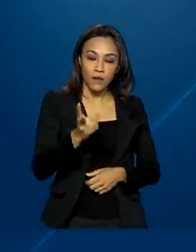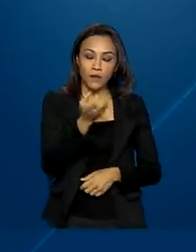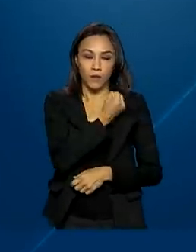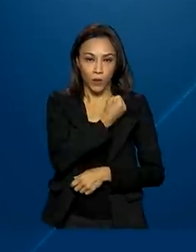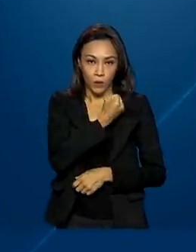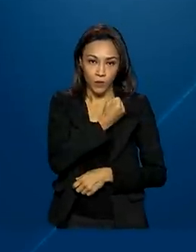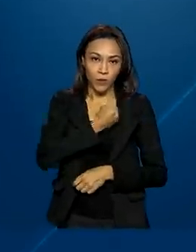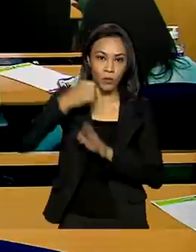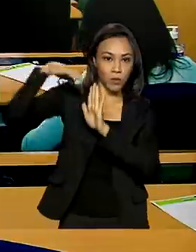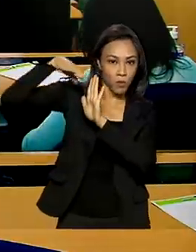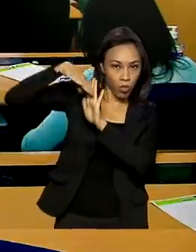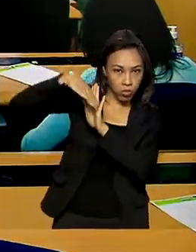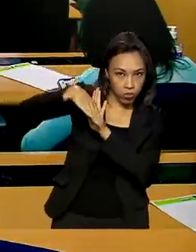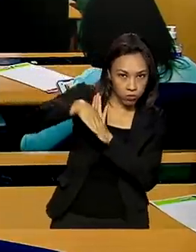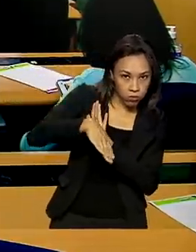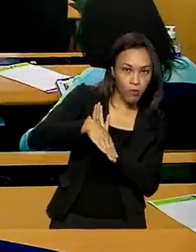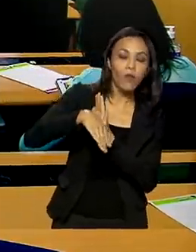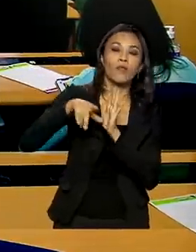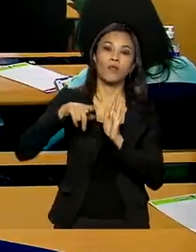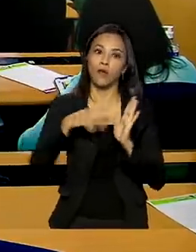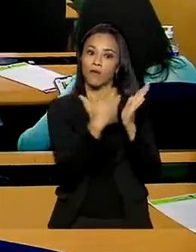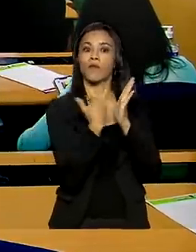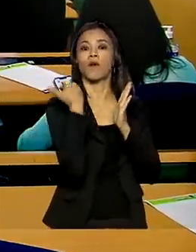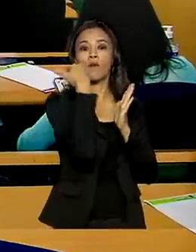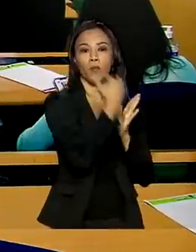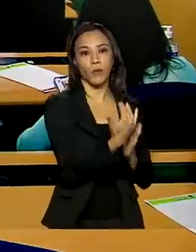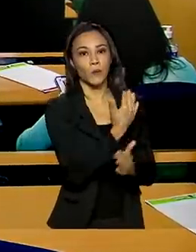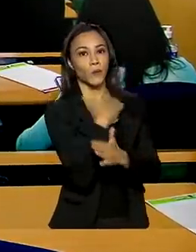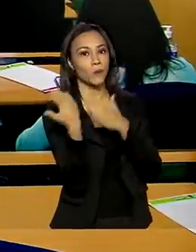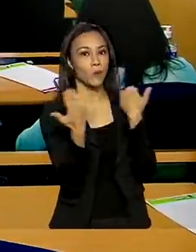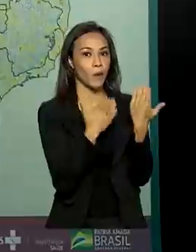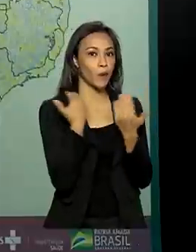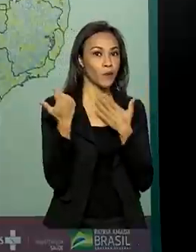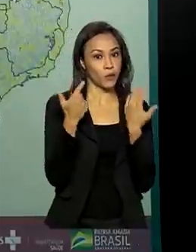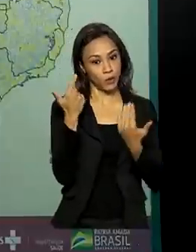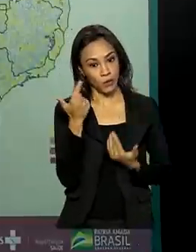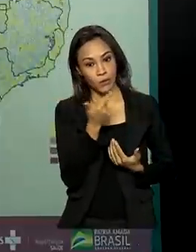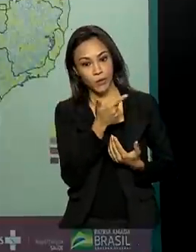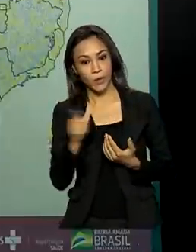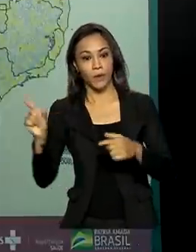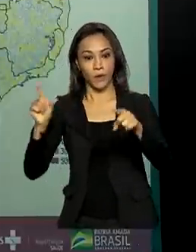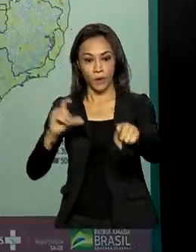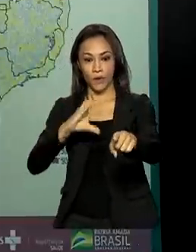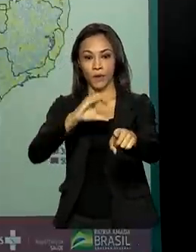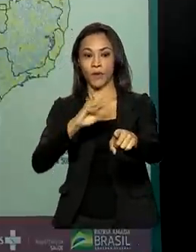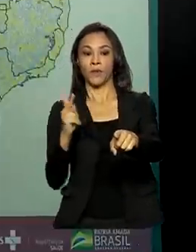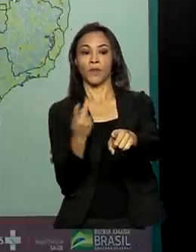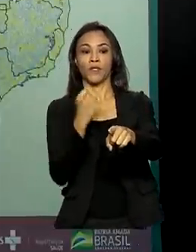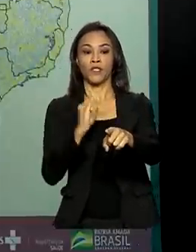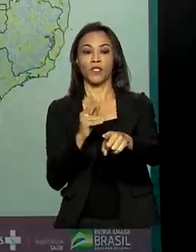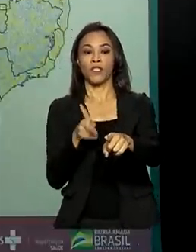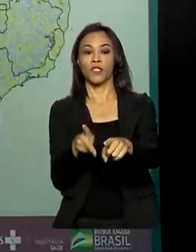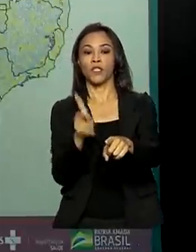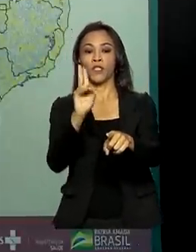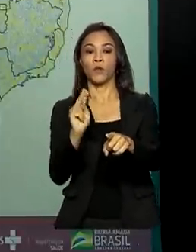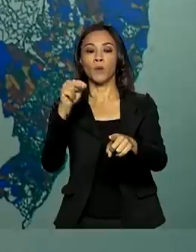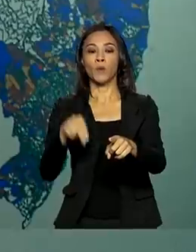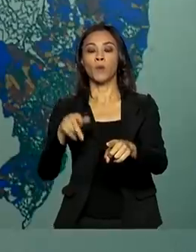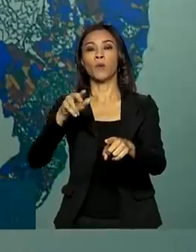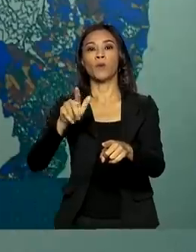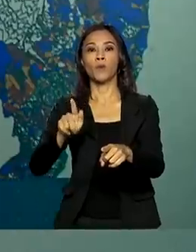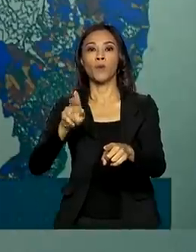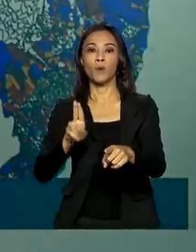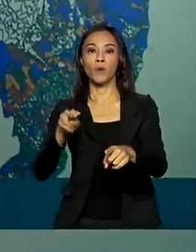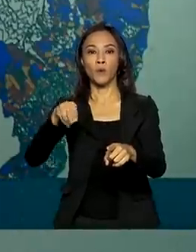da dengue em baixa, houve aumento de mortes por chikungunya. O número de casos aumentou em Pernambuco,